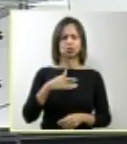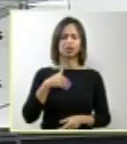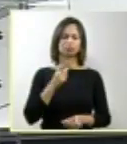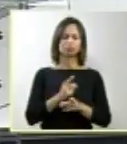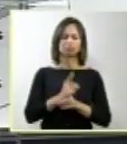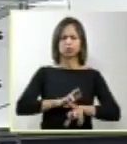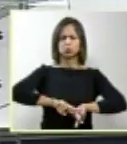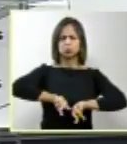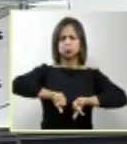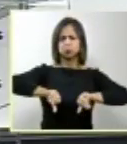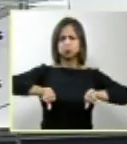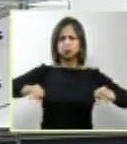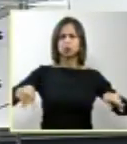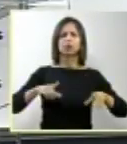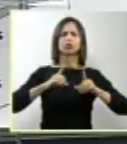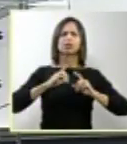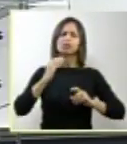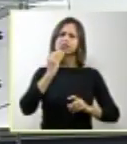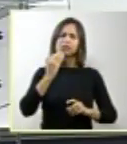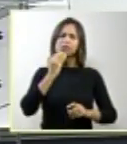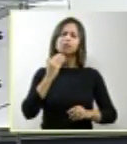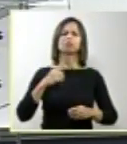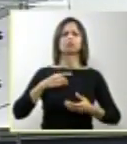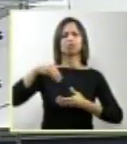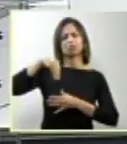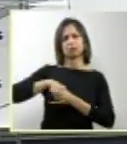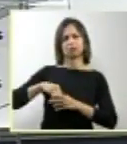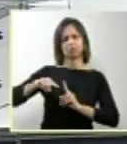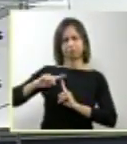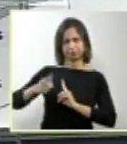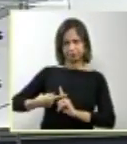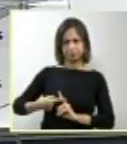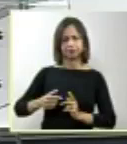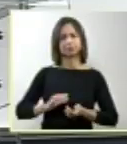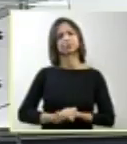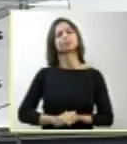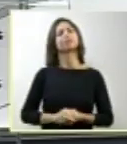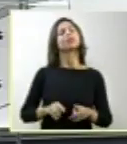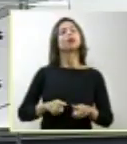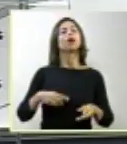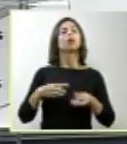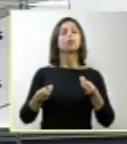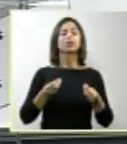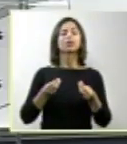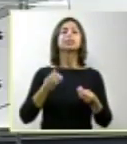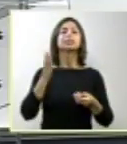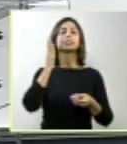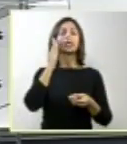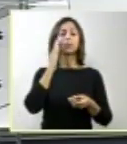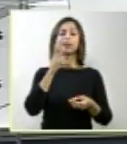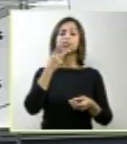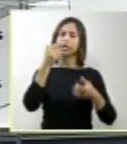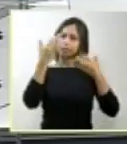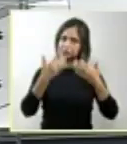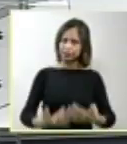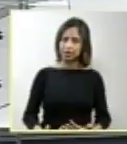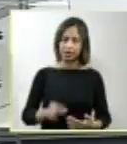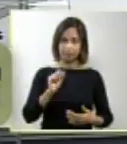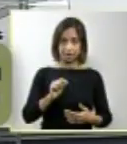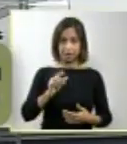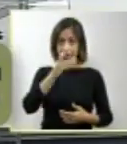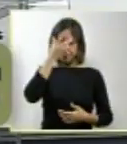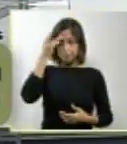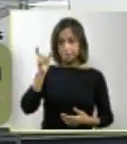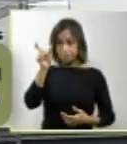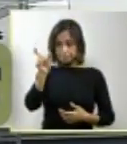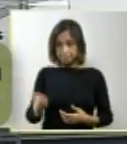É claro que, como eu coloquei, que a gravidez é uma instituição, porque envolve não só